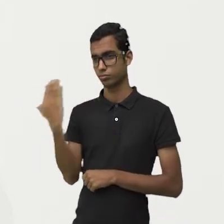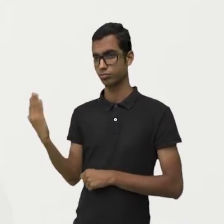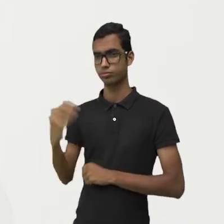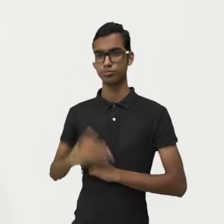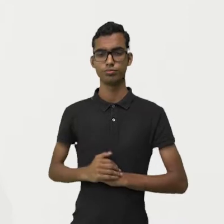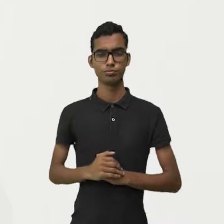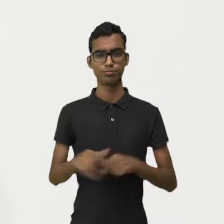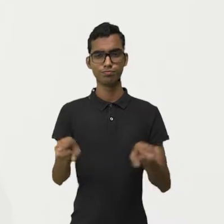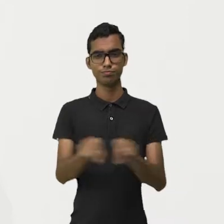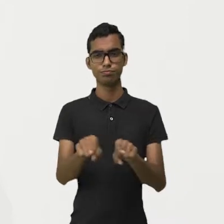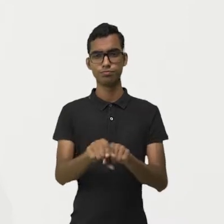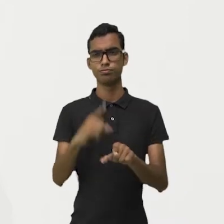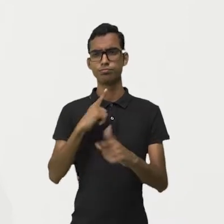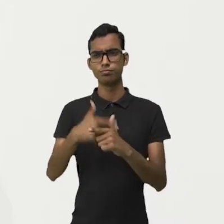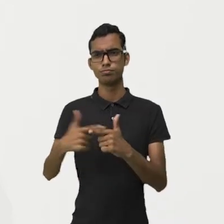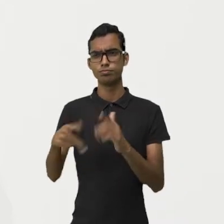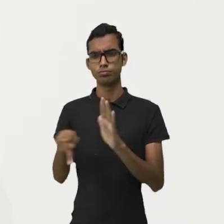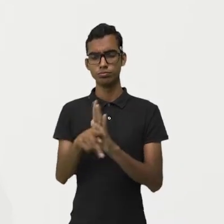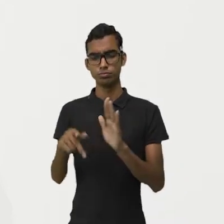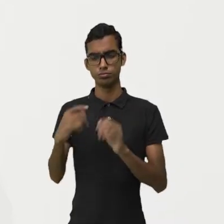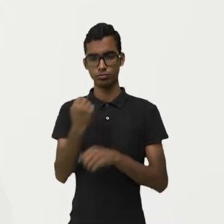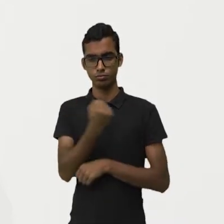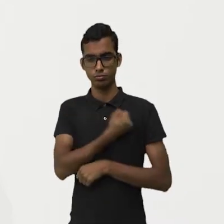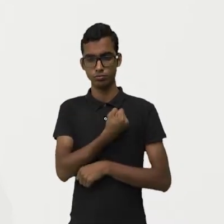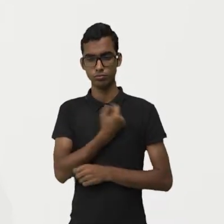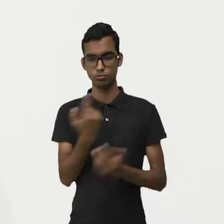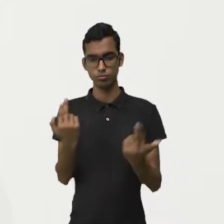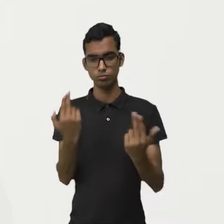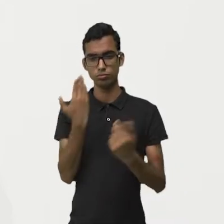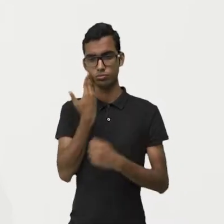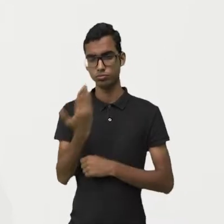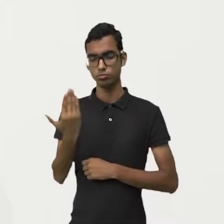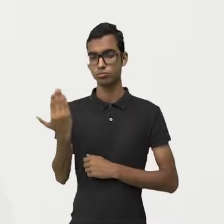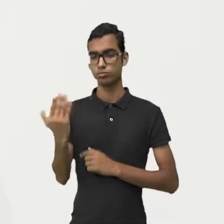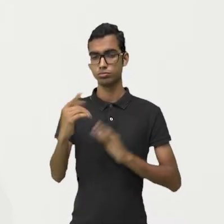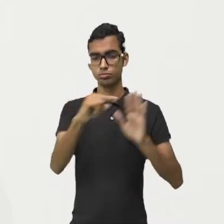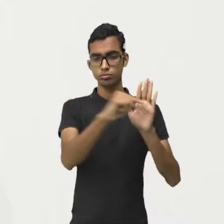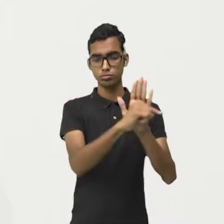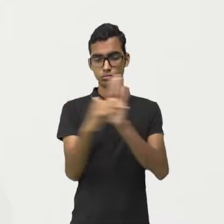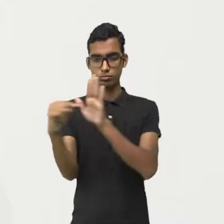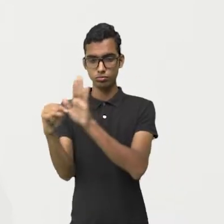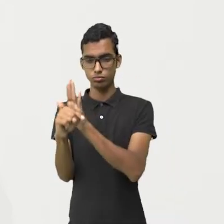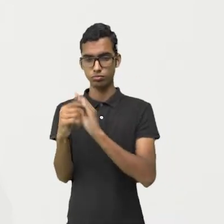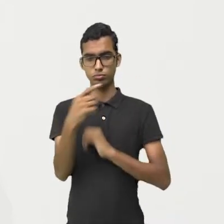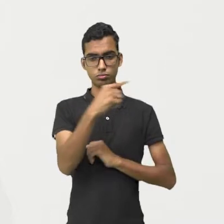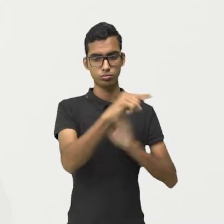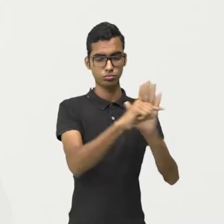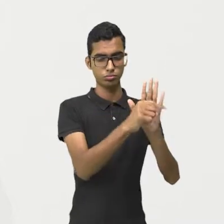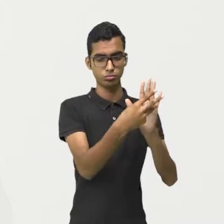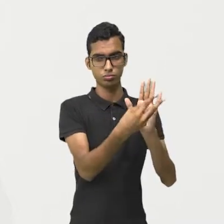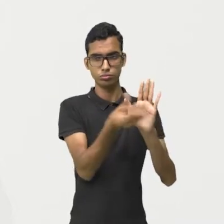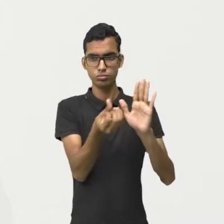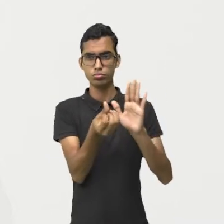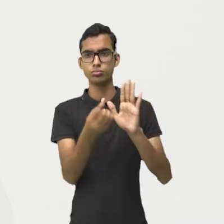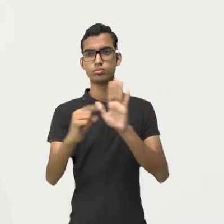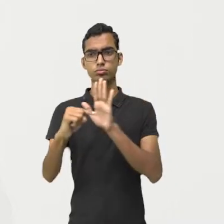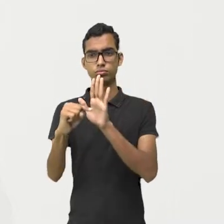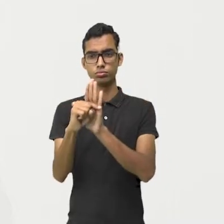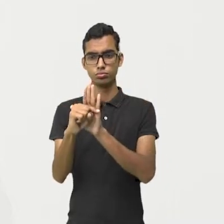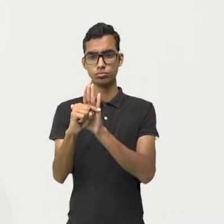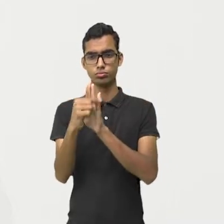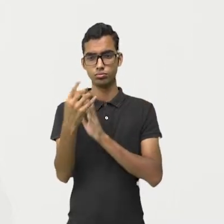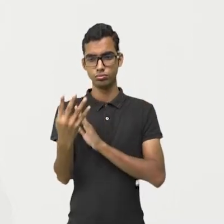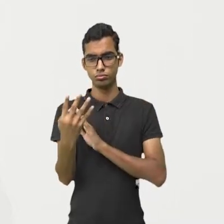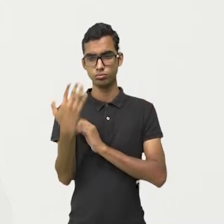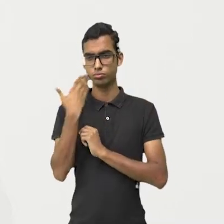Eu tenho divisão de sinais iguais, porém, agora esses números são negativos. Mas nós já sabemos